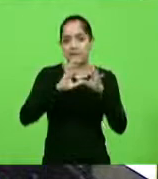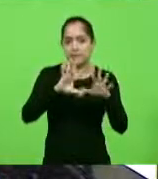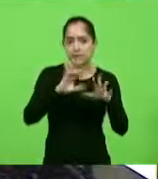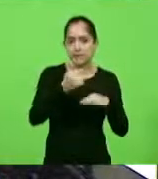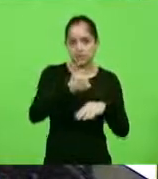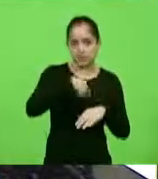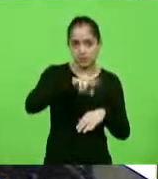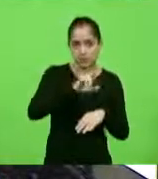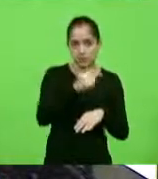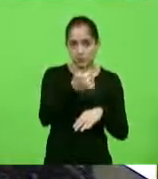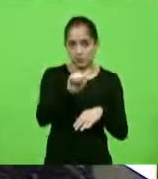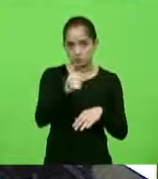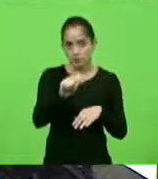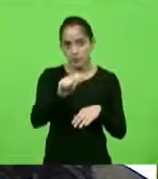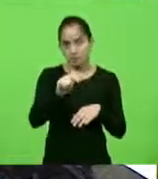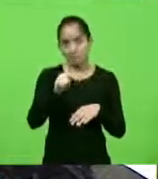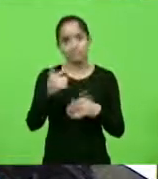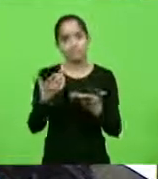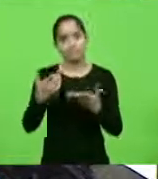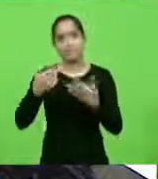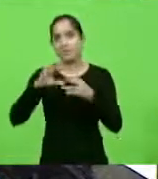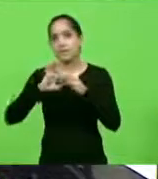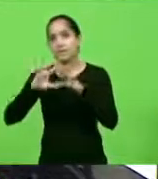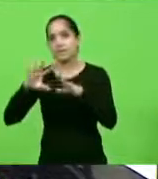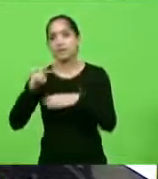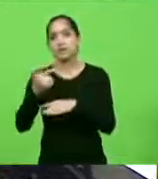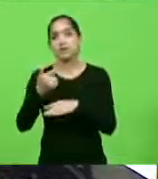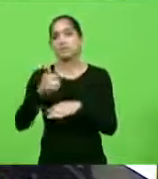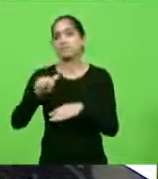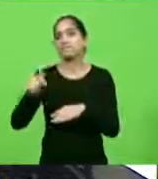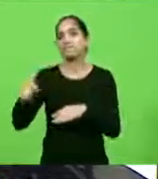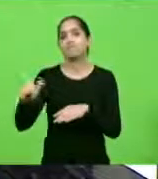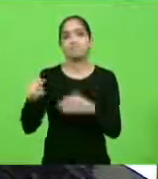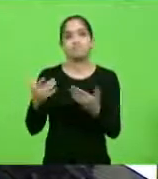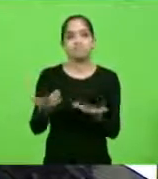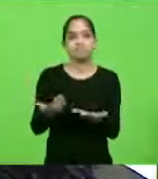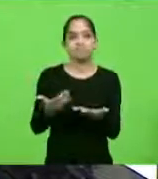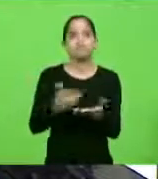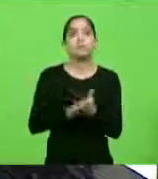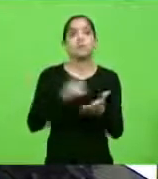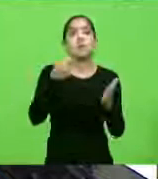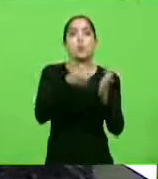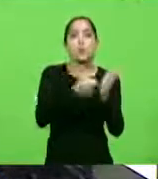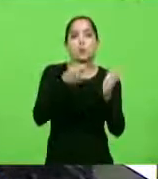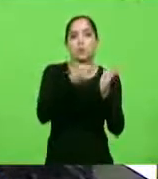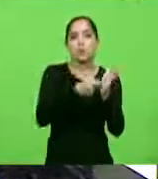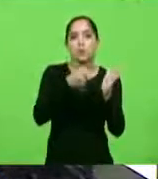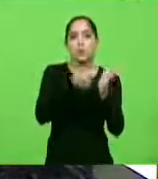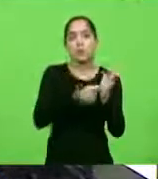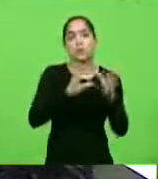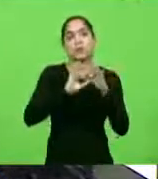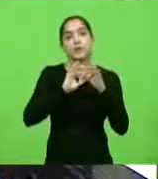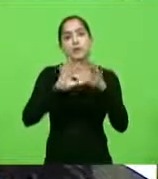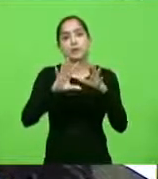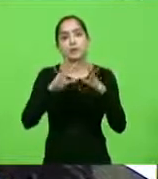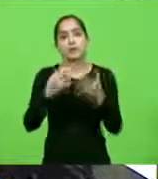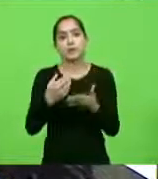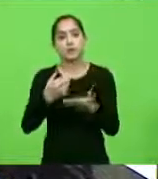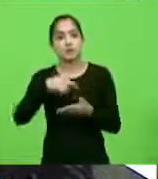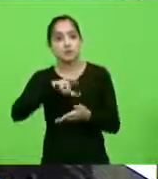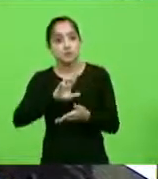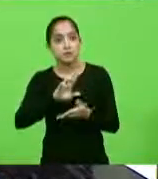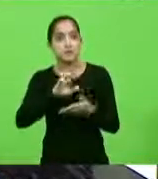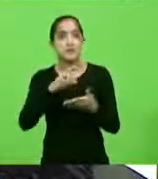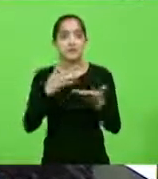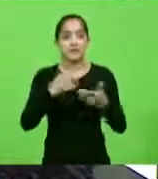religiosa, não há também a liberdade em si. A liberdade em si é um fruto também da luta pela liberdade religiosa. E aquele que é